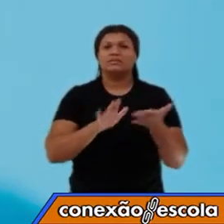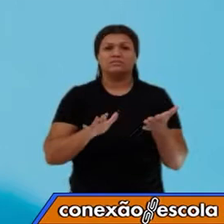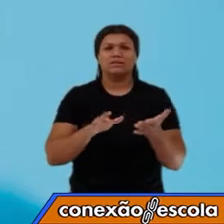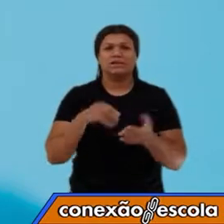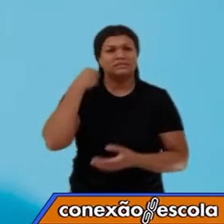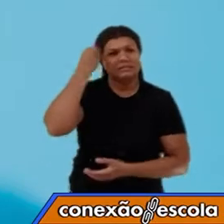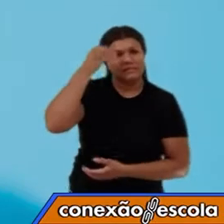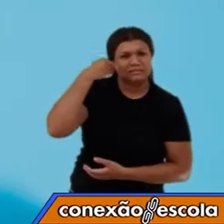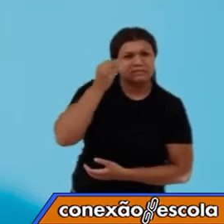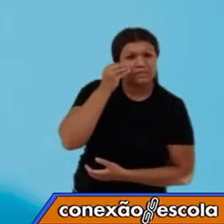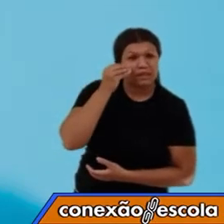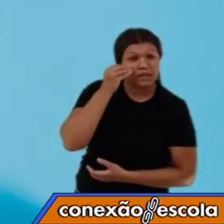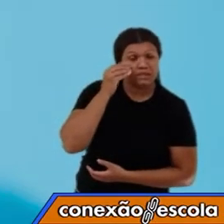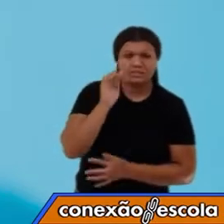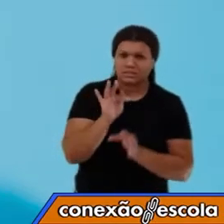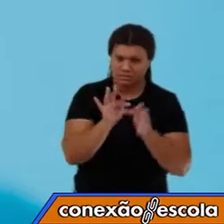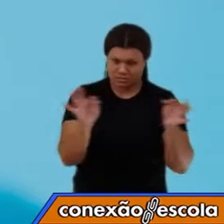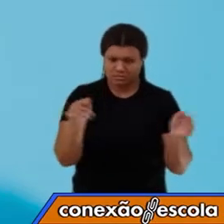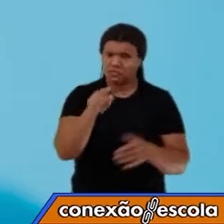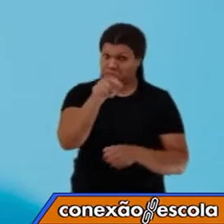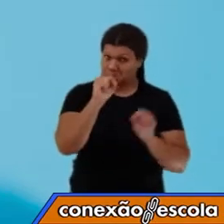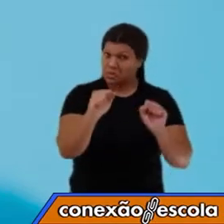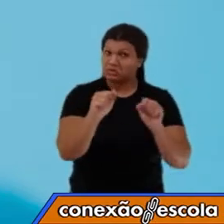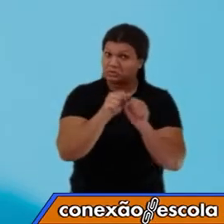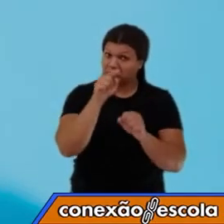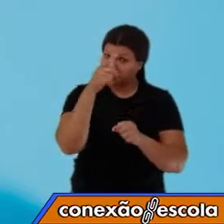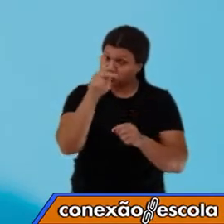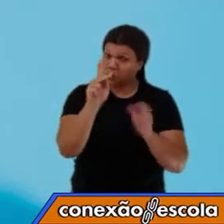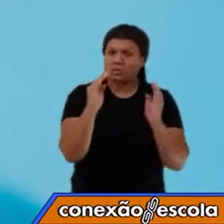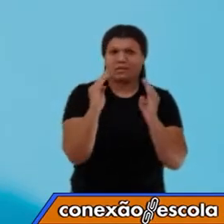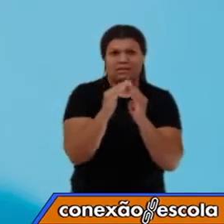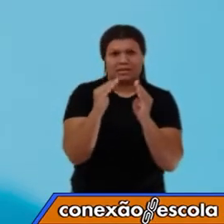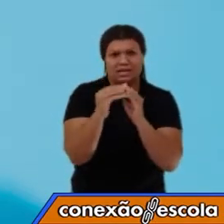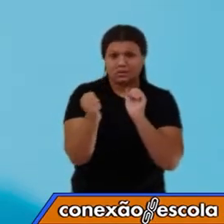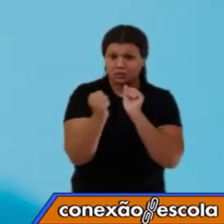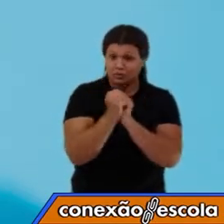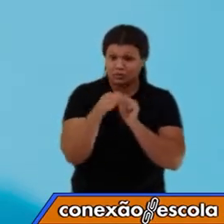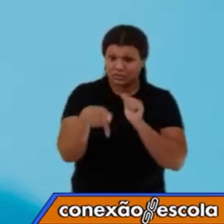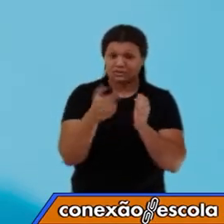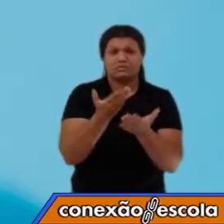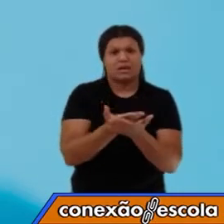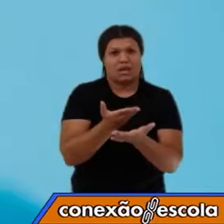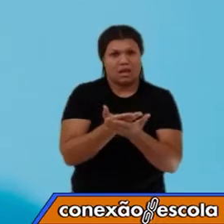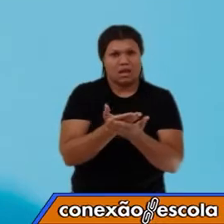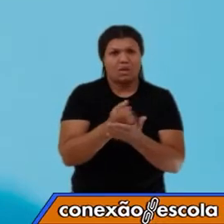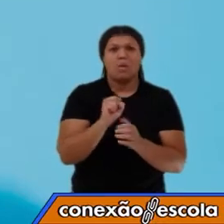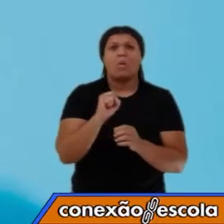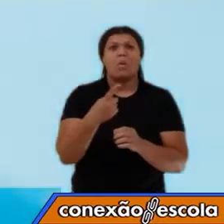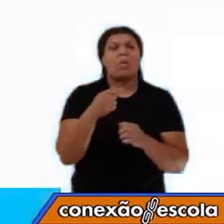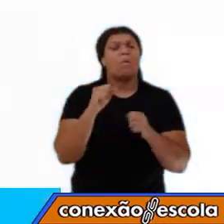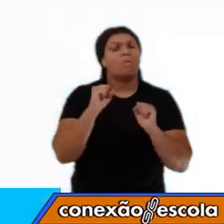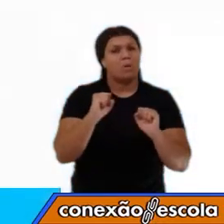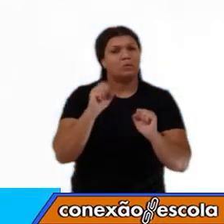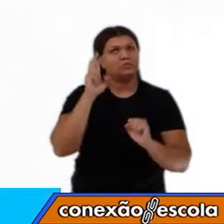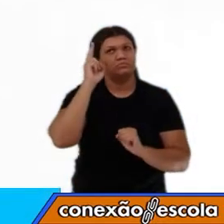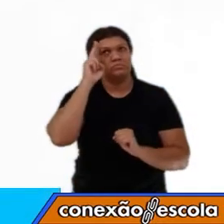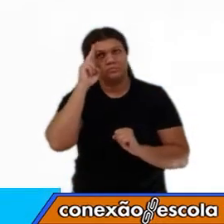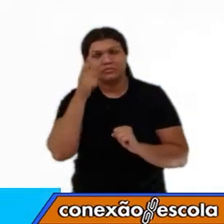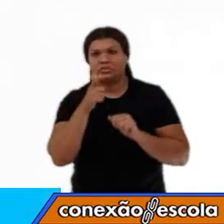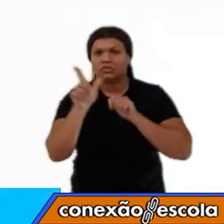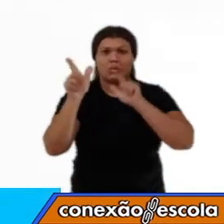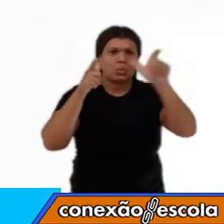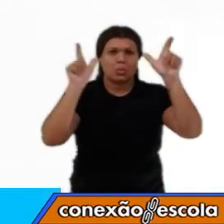simples, que você pode fazer aí em casa, acompanhando essa aula, ou mesmo pode recordar de diferentes